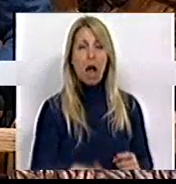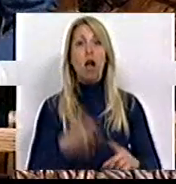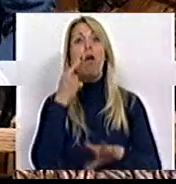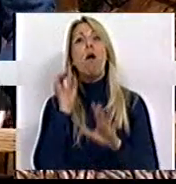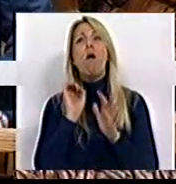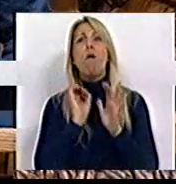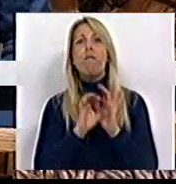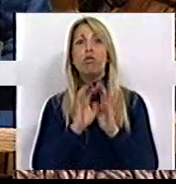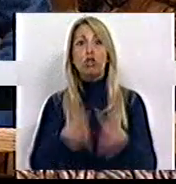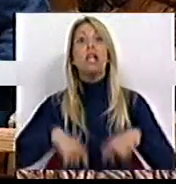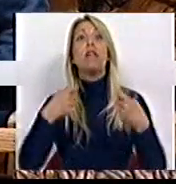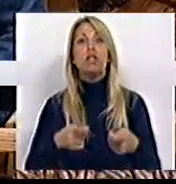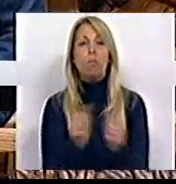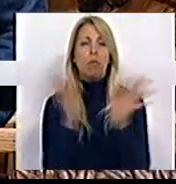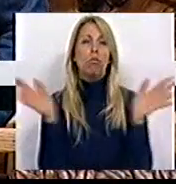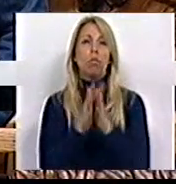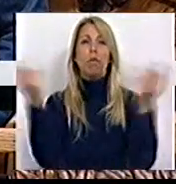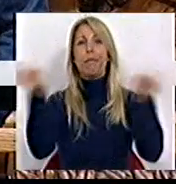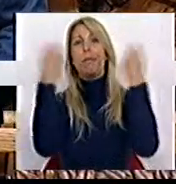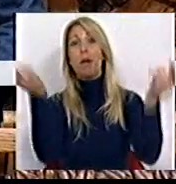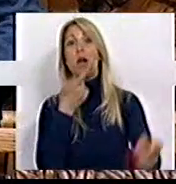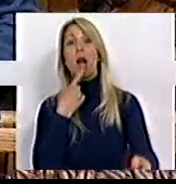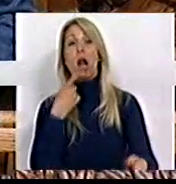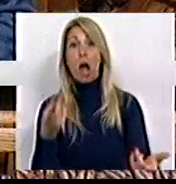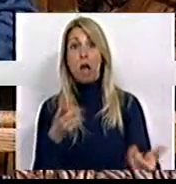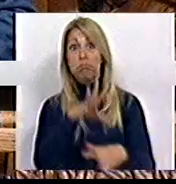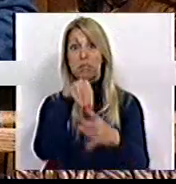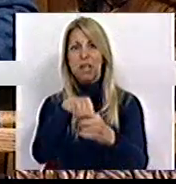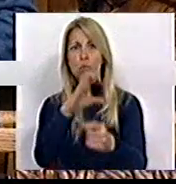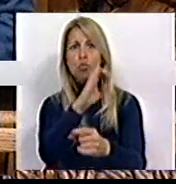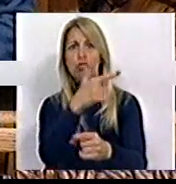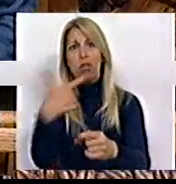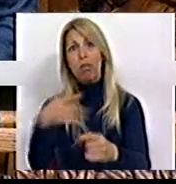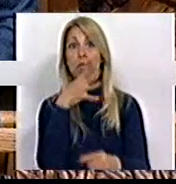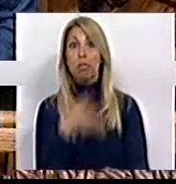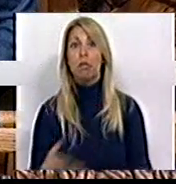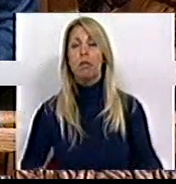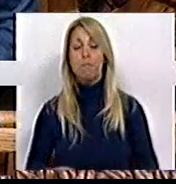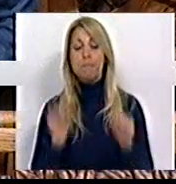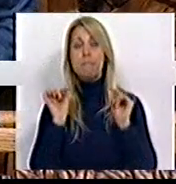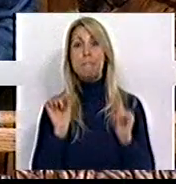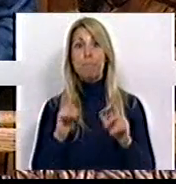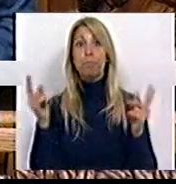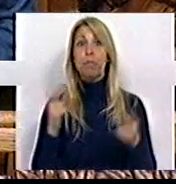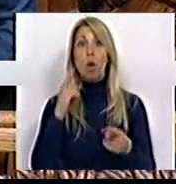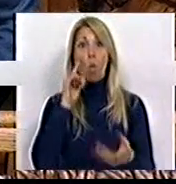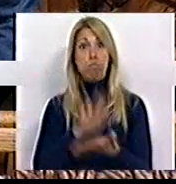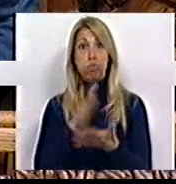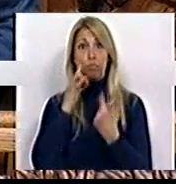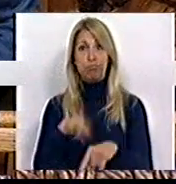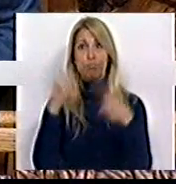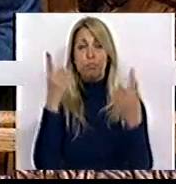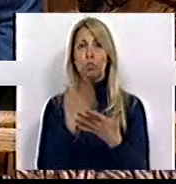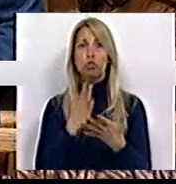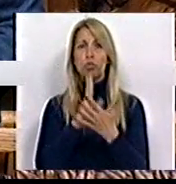disponibilizado, comercializado e propagandeado na rede de estações dos Correios. A publicação deste estudo provocou